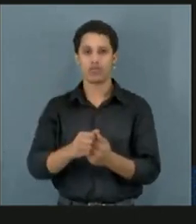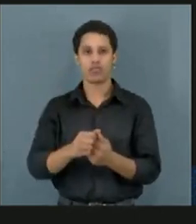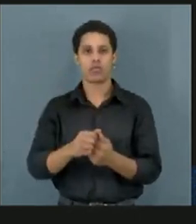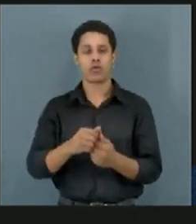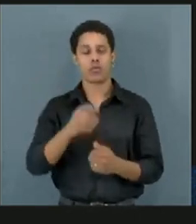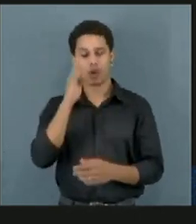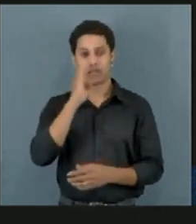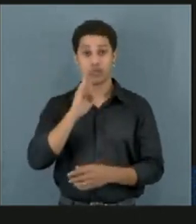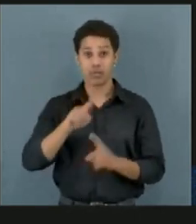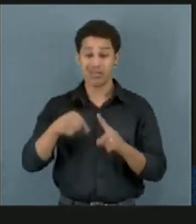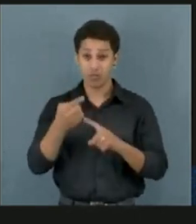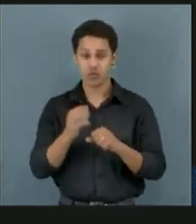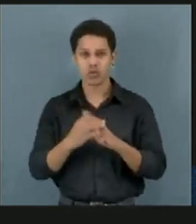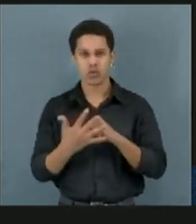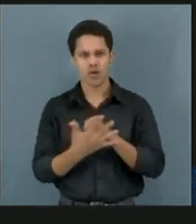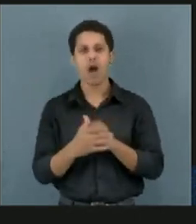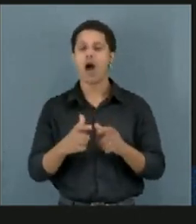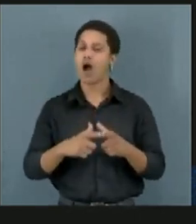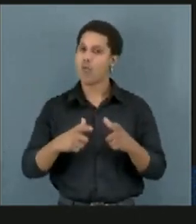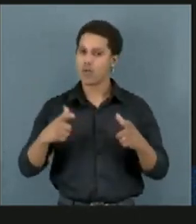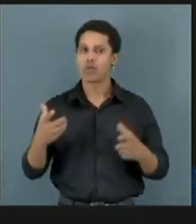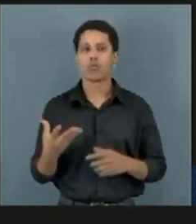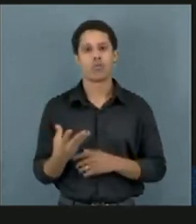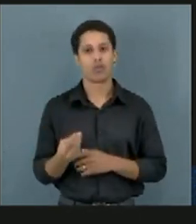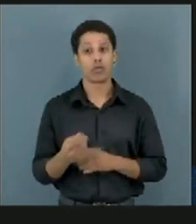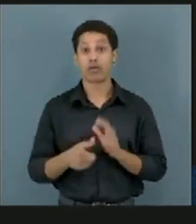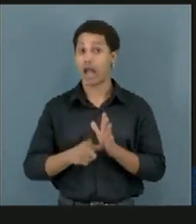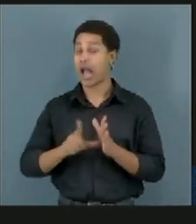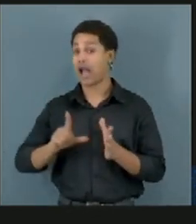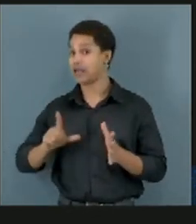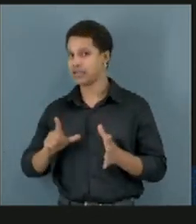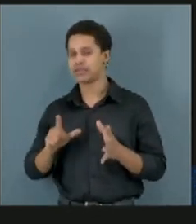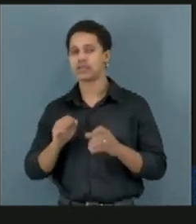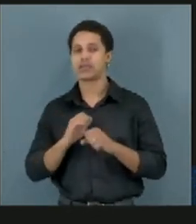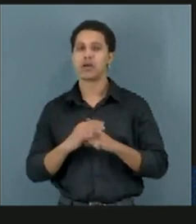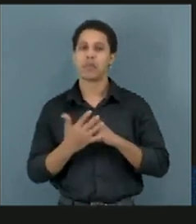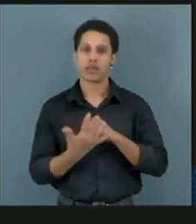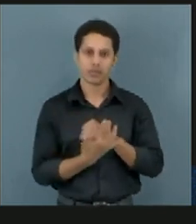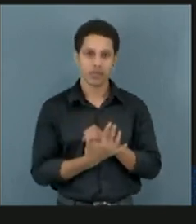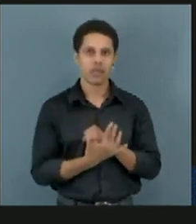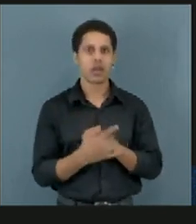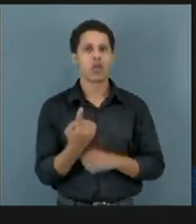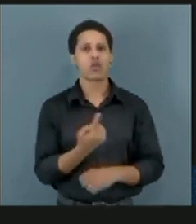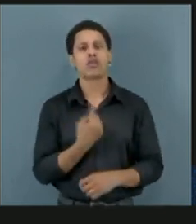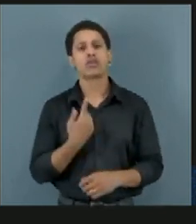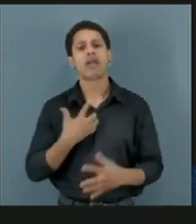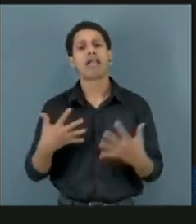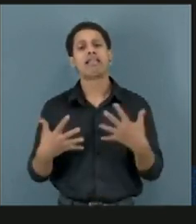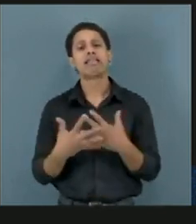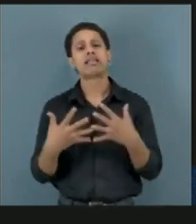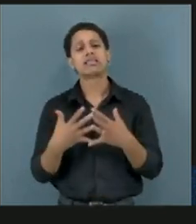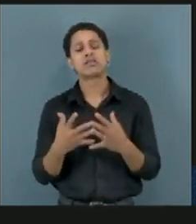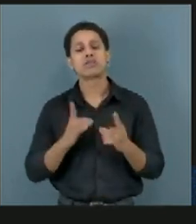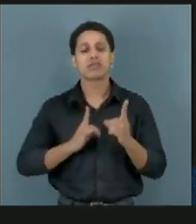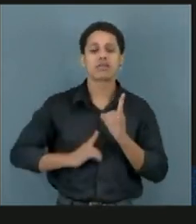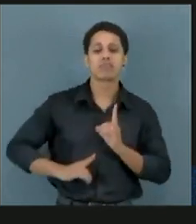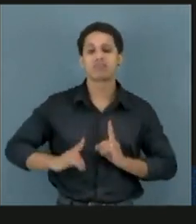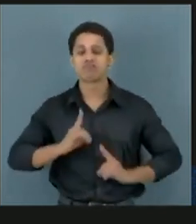Depois da pandemia, aumentou muito. Antes da pandemia, nós tínhamos transtornos depressivos.